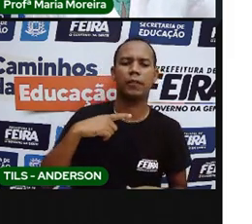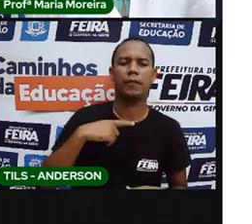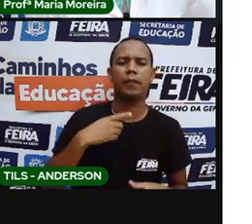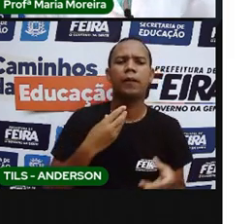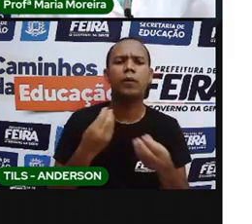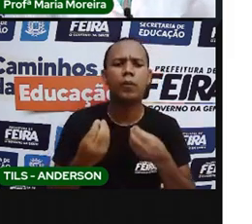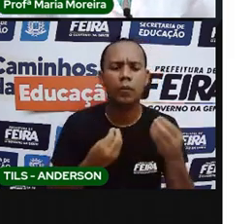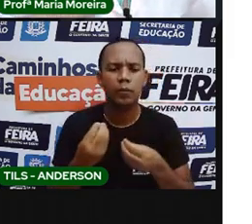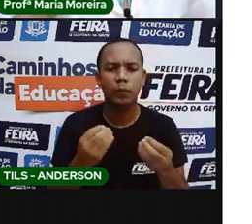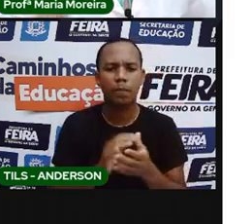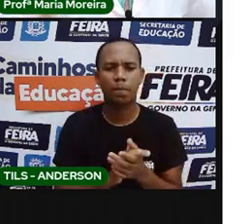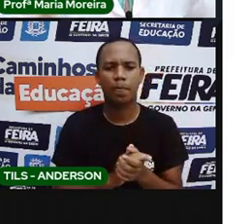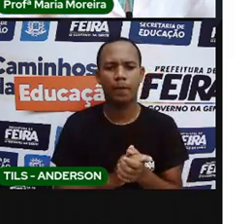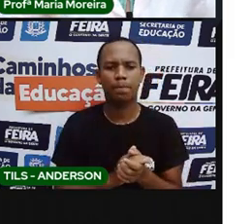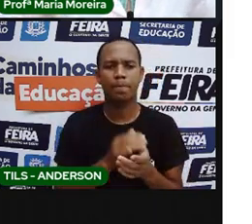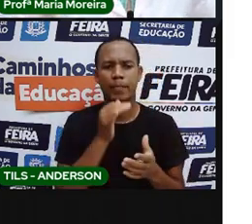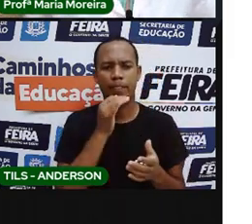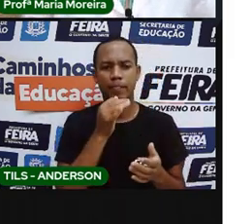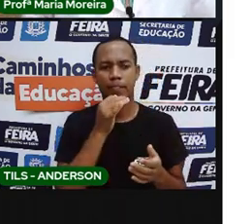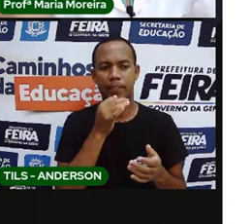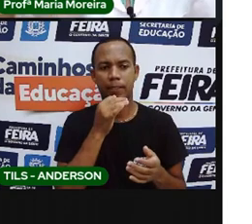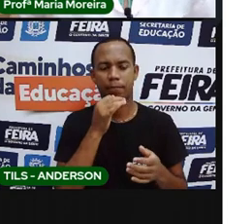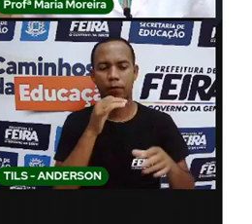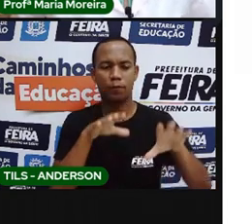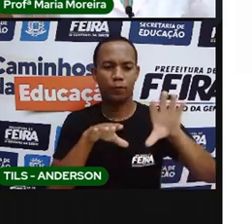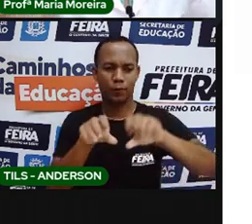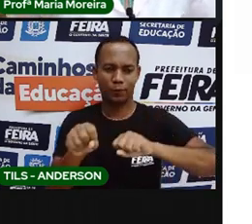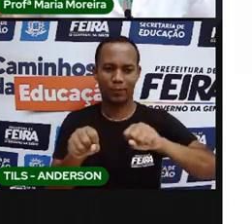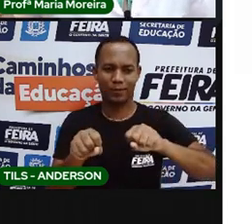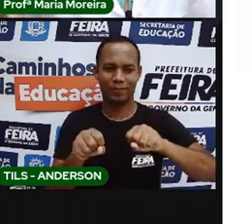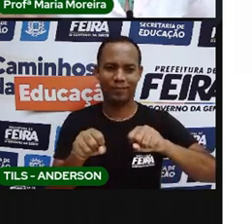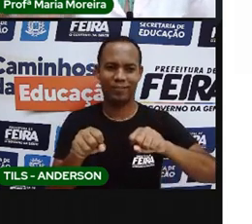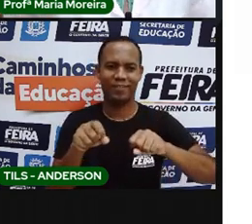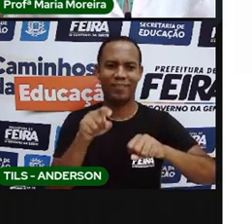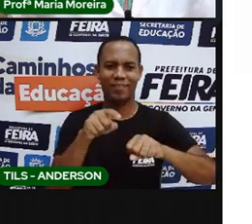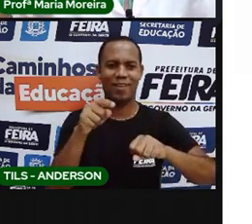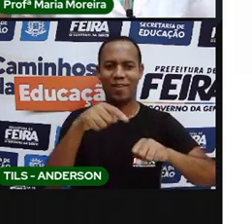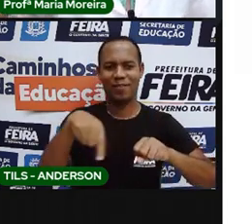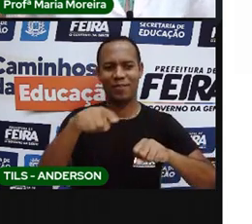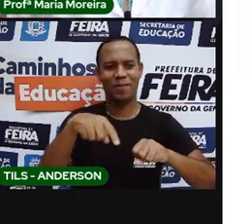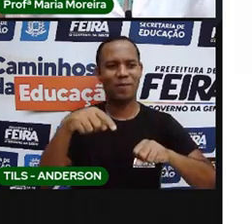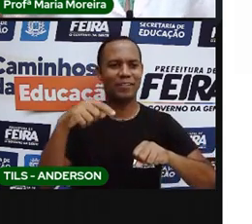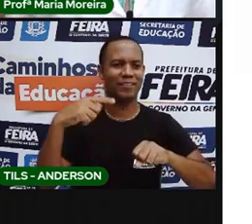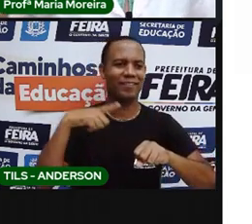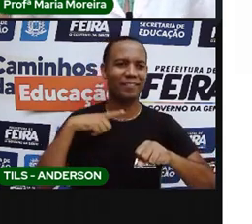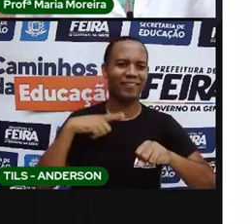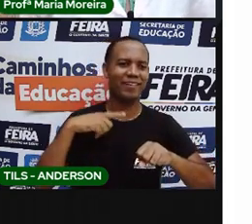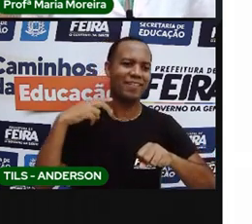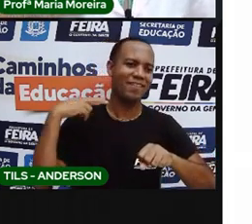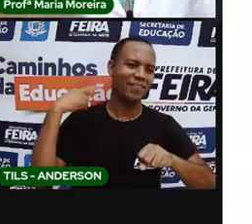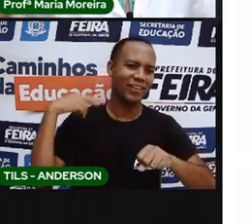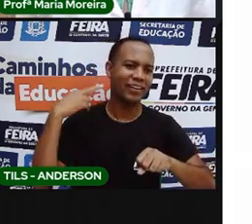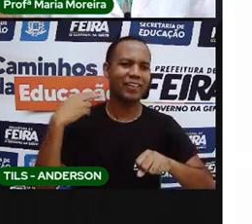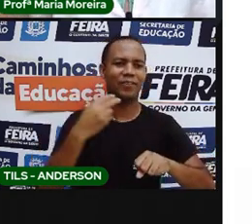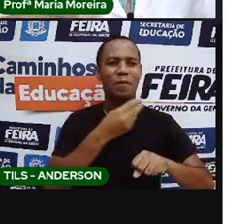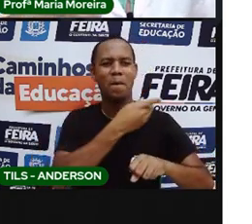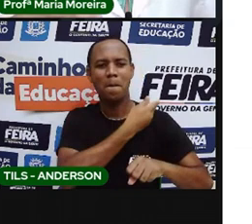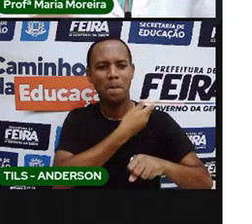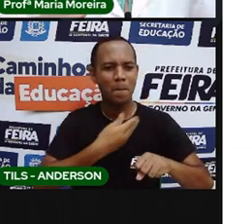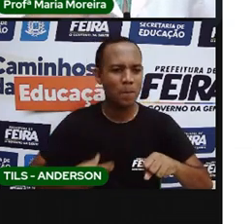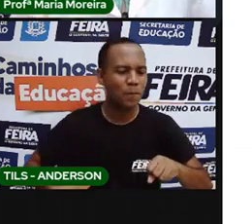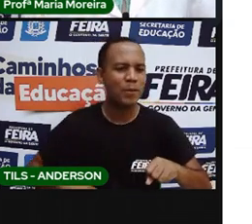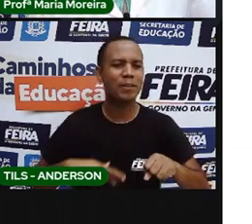complexa? Porque a nossa formação política é mais do quê? Vereador, da faculdade estadual, da faculdade federal, governador, prefeito, senador,